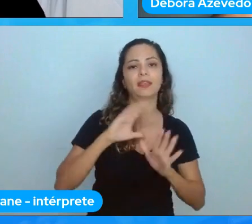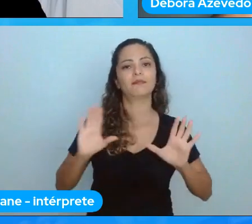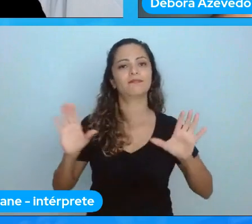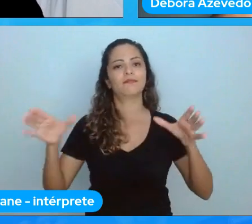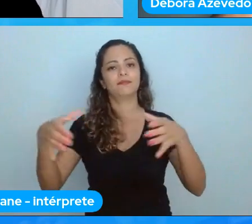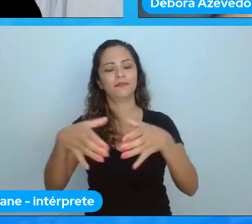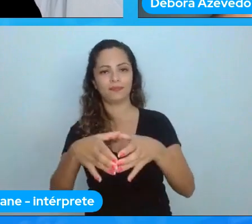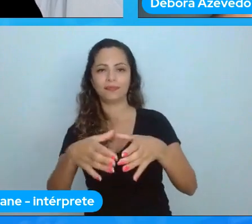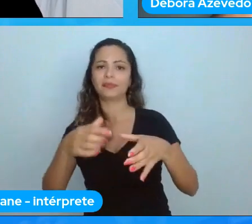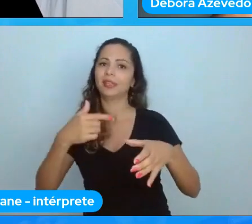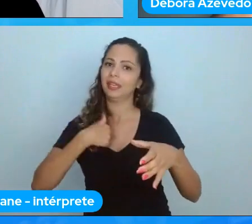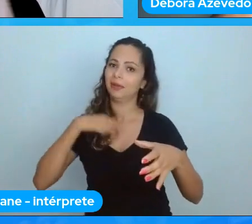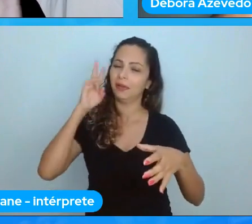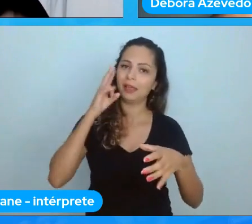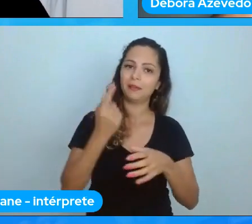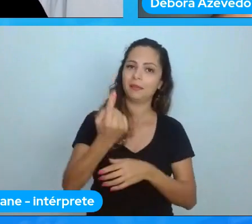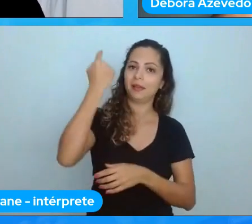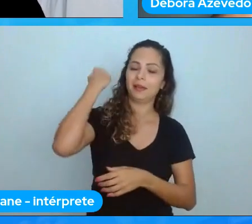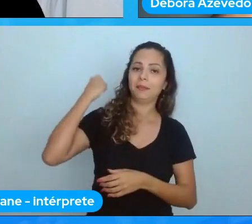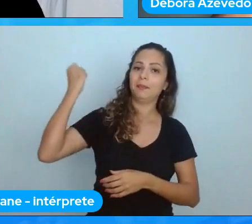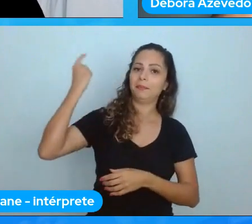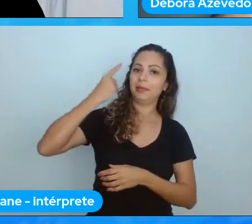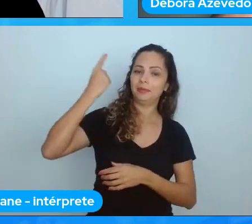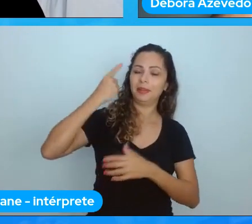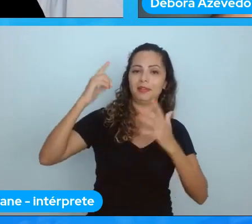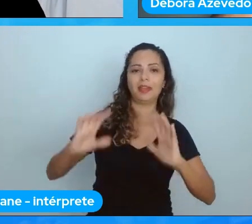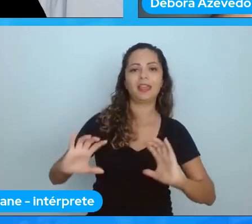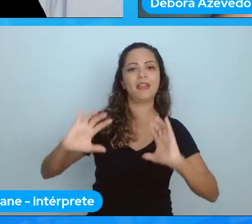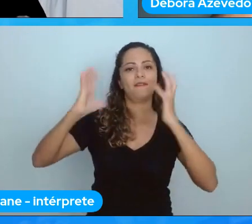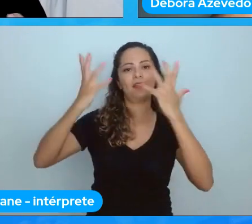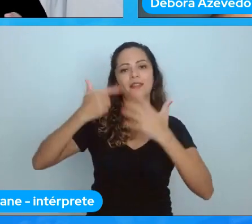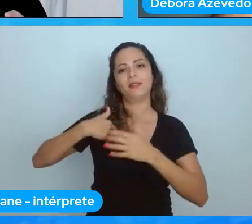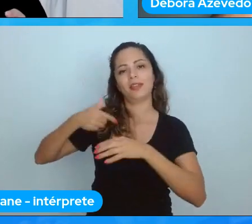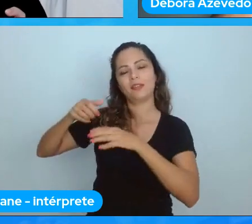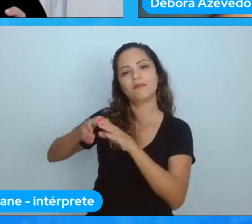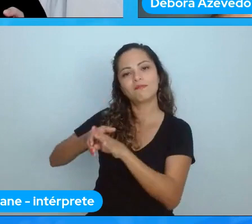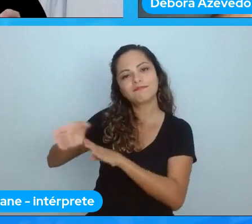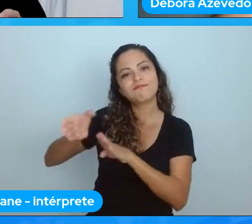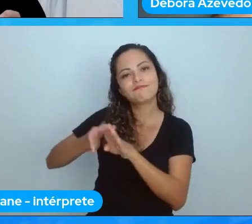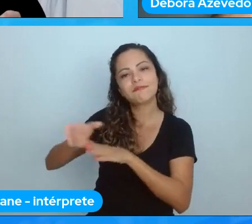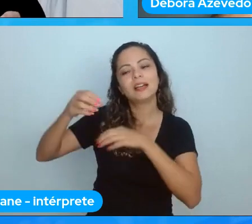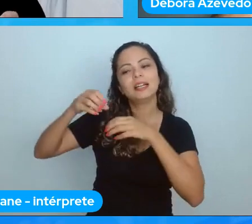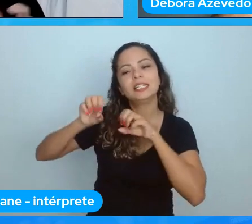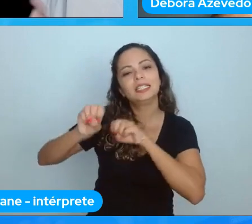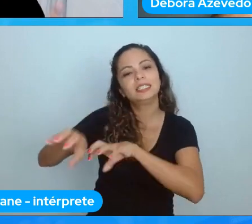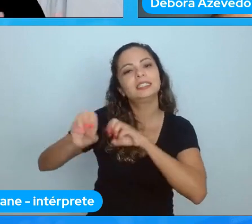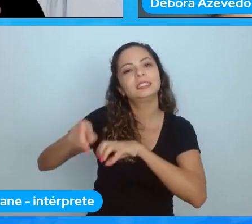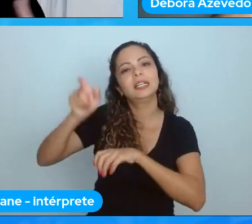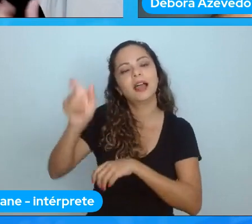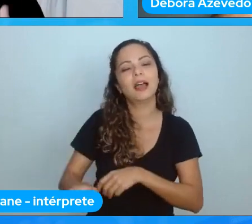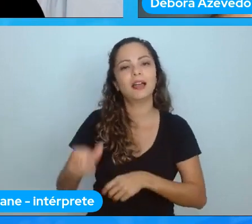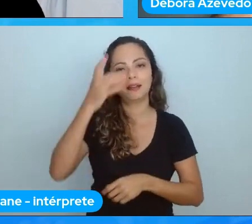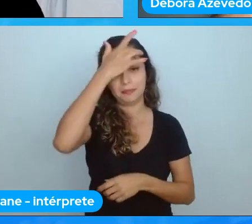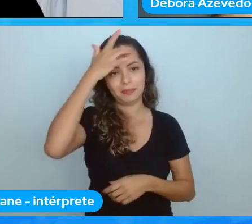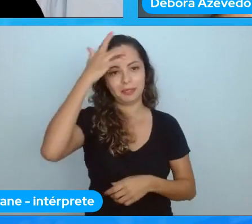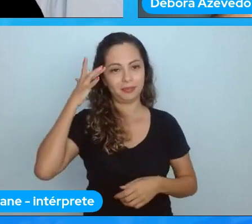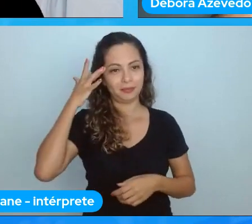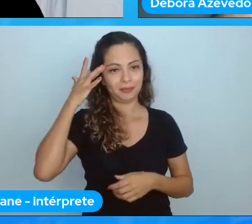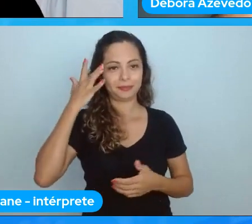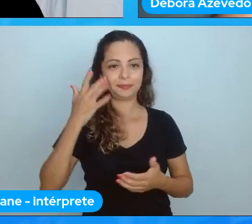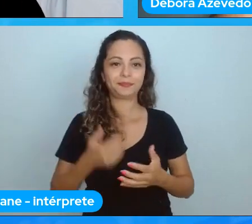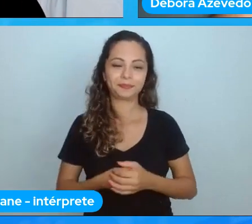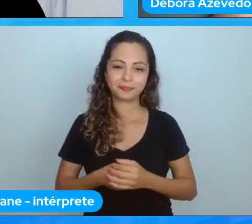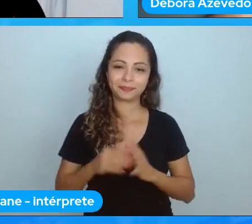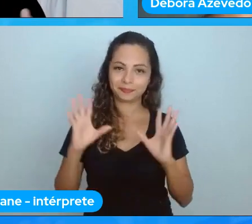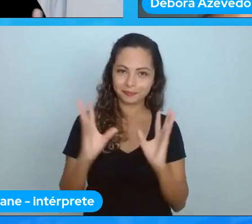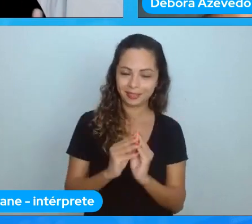mentora do primeiro evento eu fui quem ensinou alguém então deixa eu sintetizar então minha resposta eu acho falei